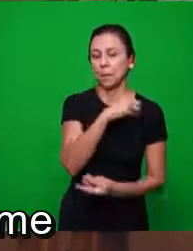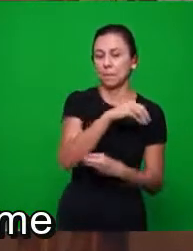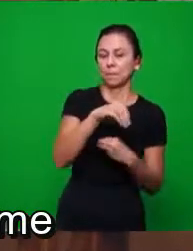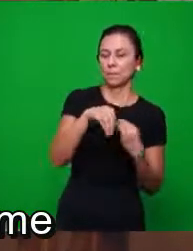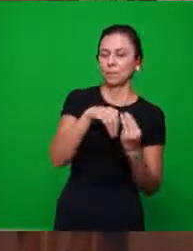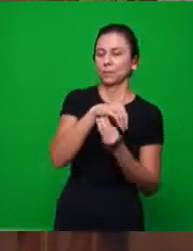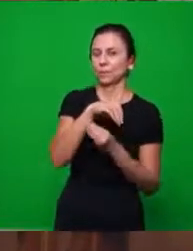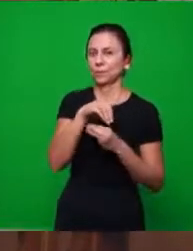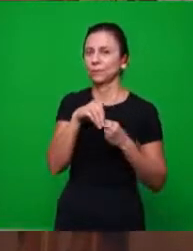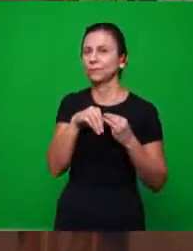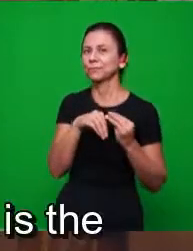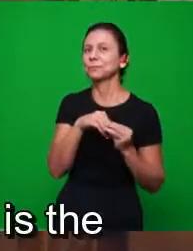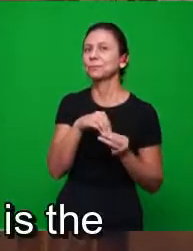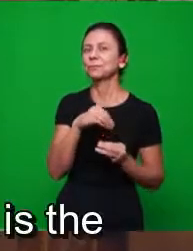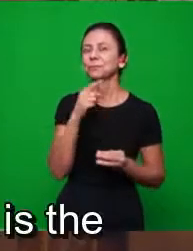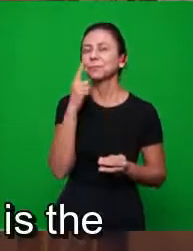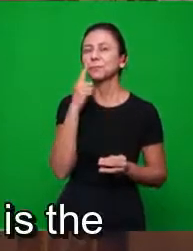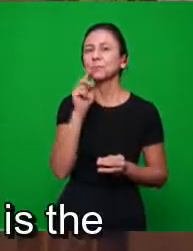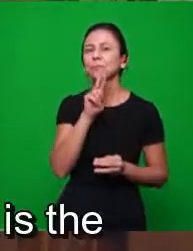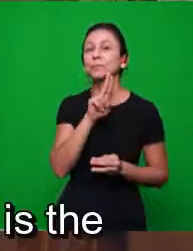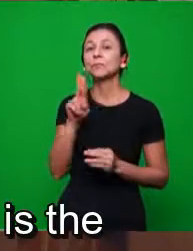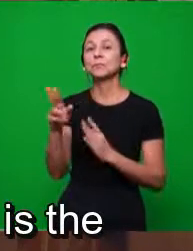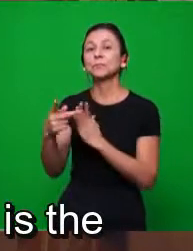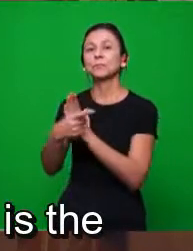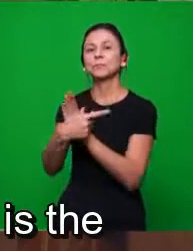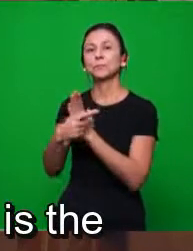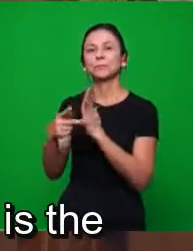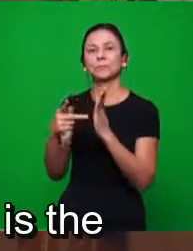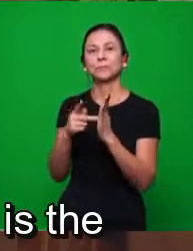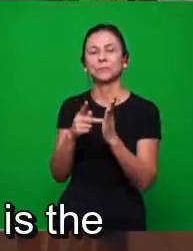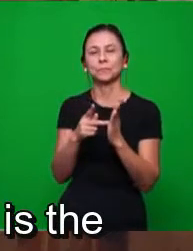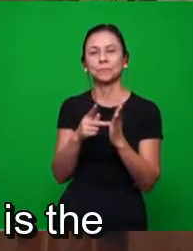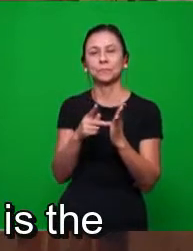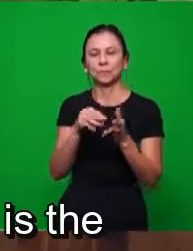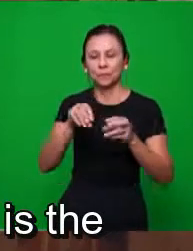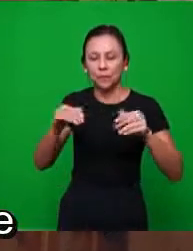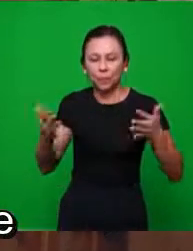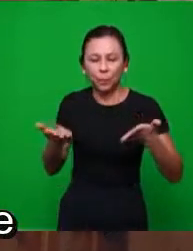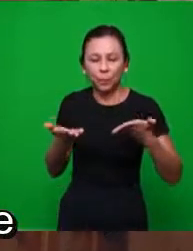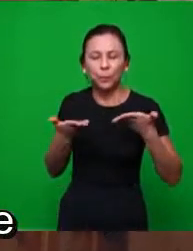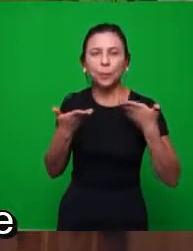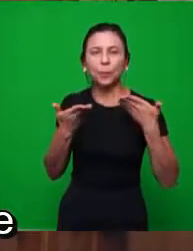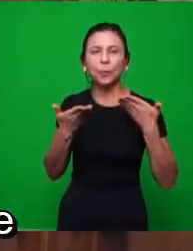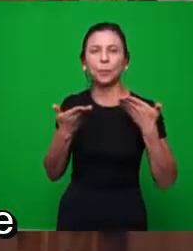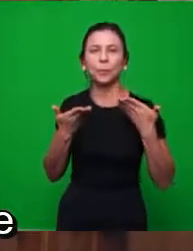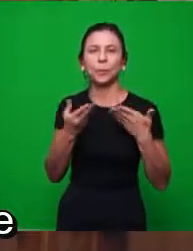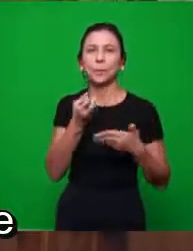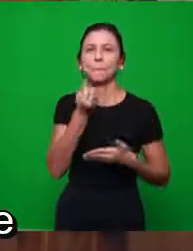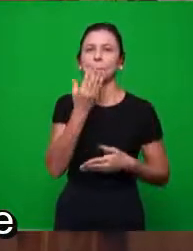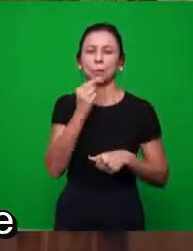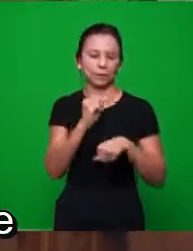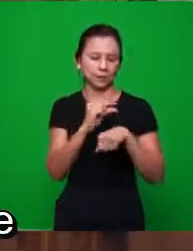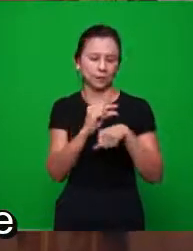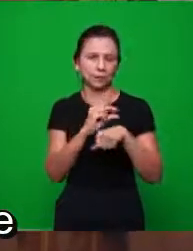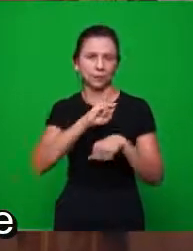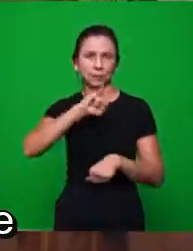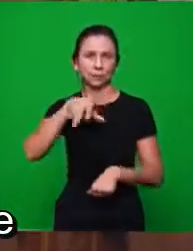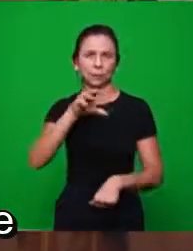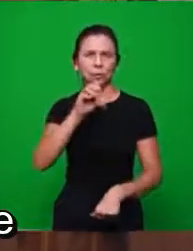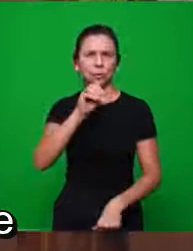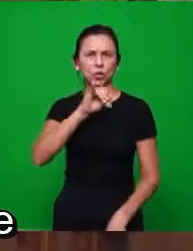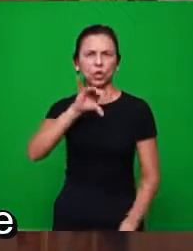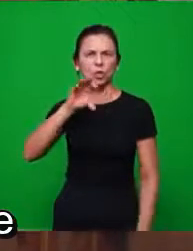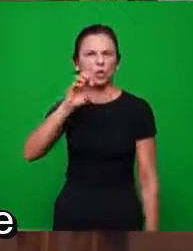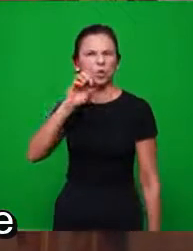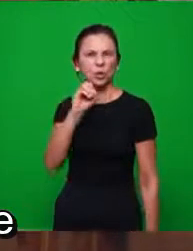qual o nome da parábola do trigo e do joio. Trigo é a boa semente. Do joio, quem